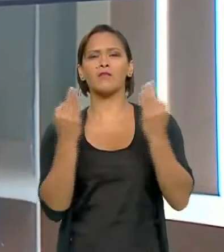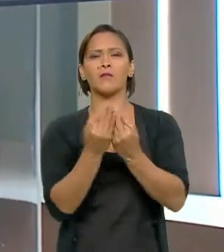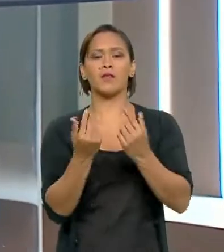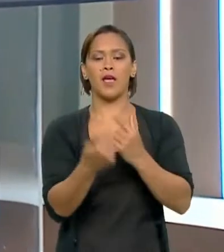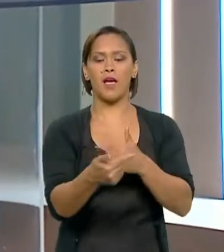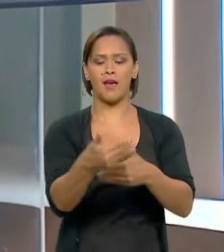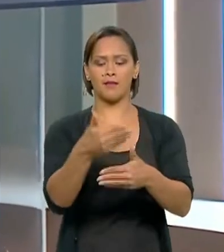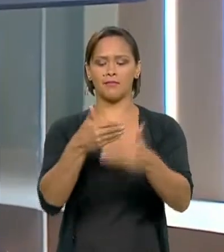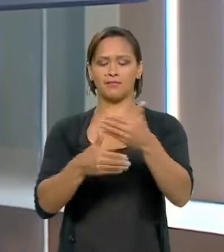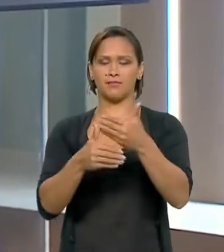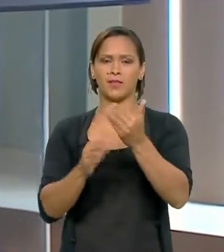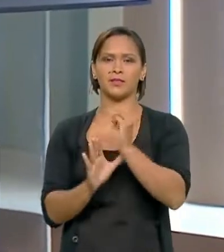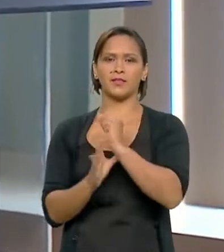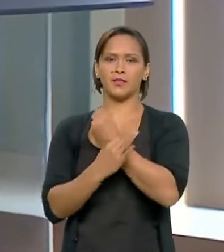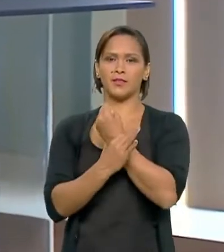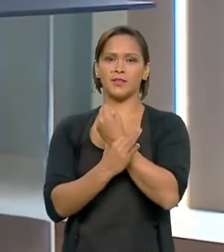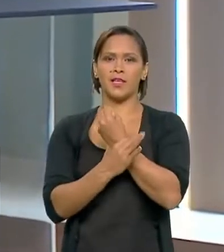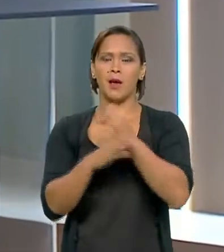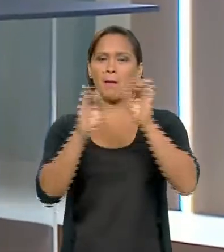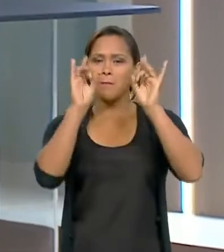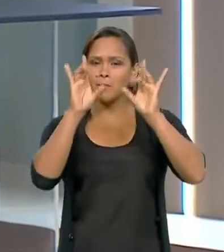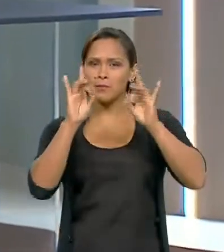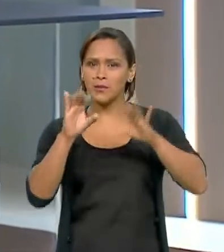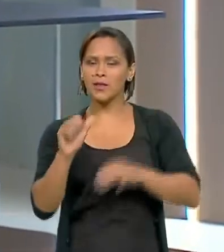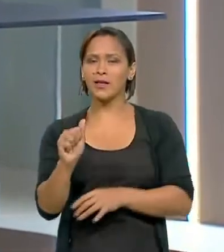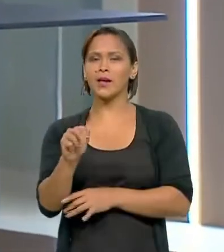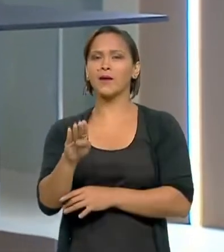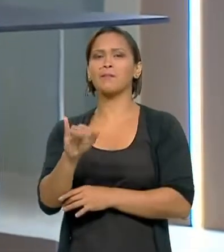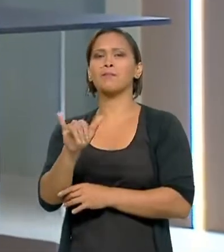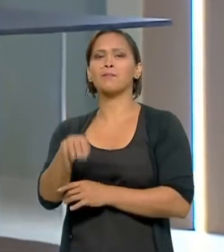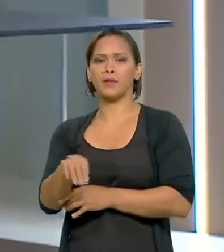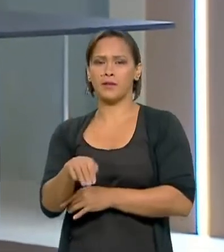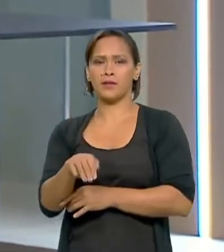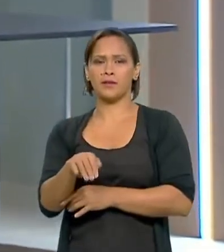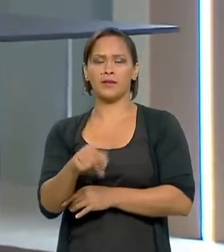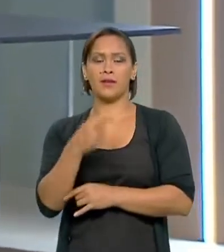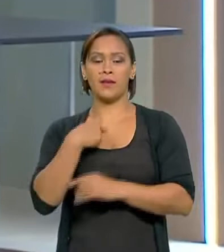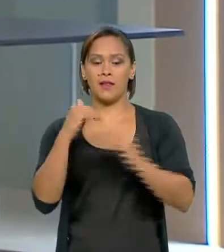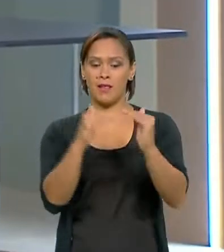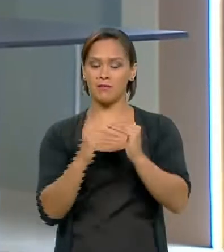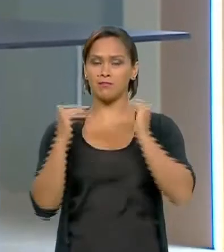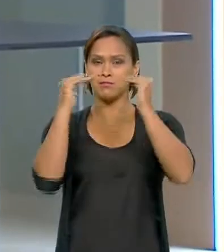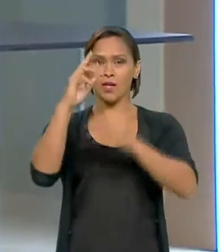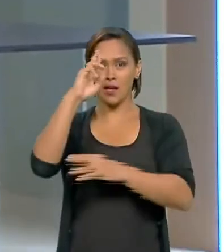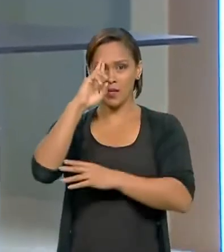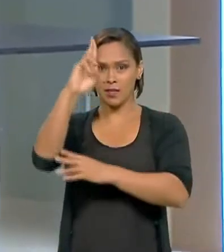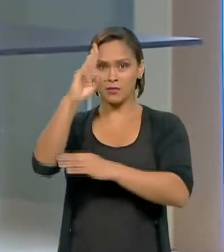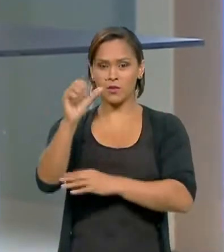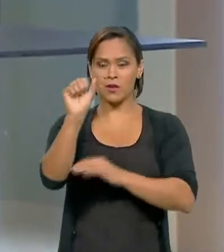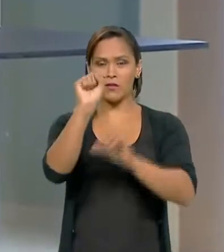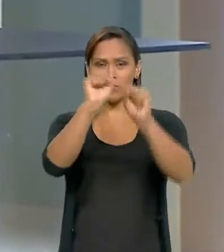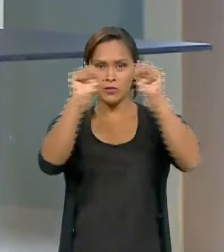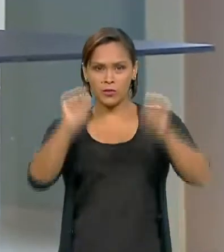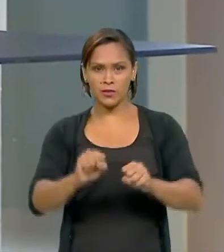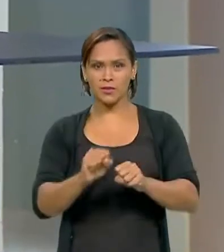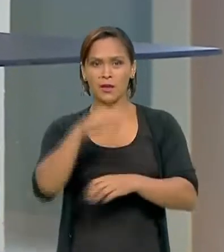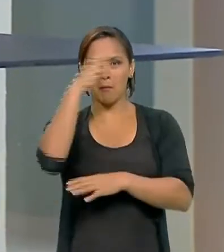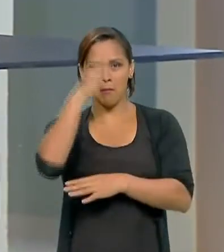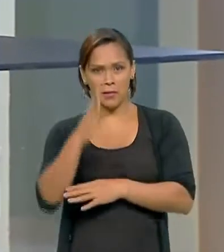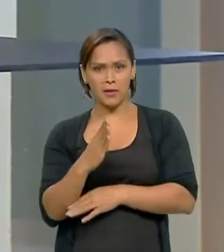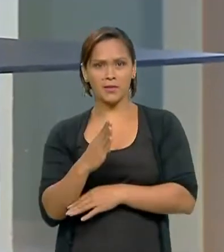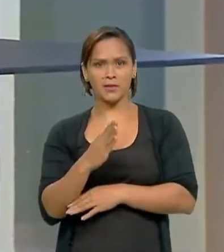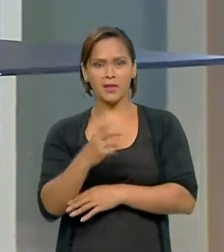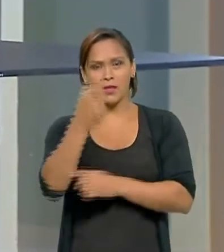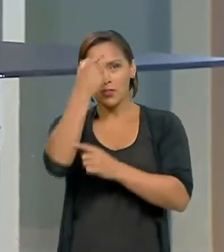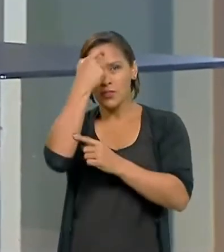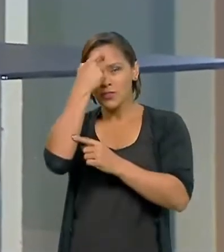segurança, aí entra principalmente o papel da ABIN. A ABIN é cabeça do Sistema Brasileiro de Inteligência, cujo